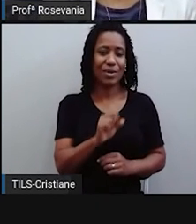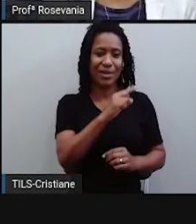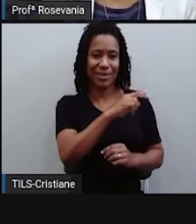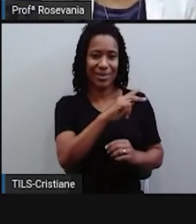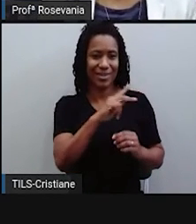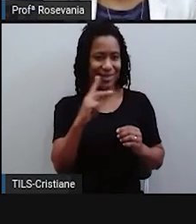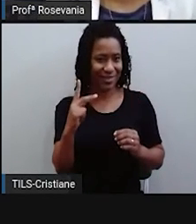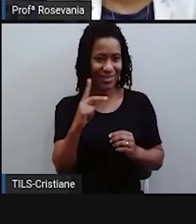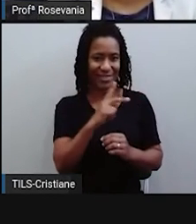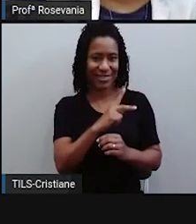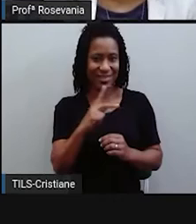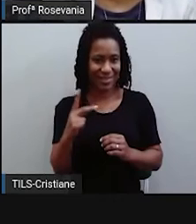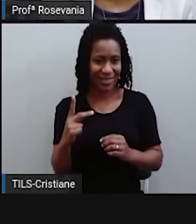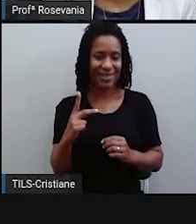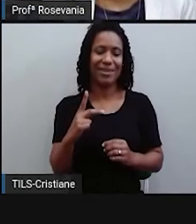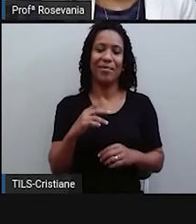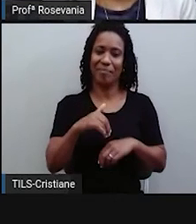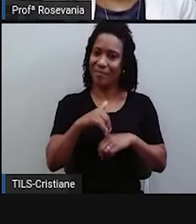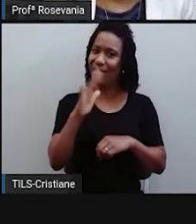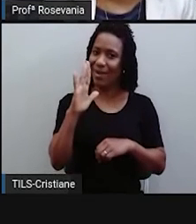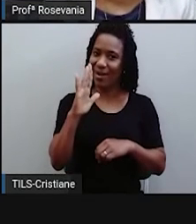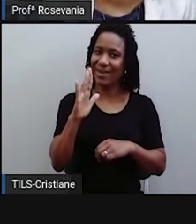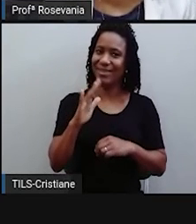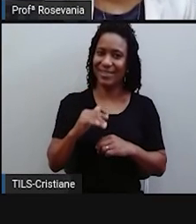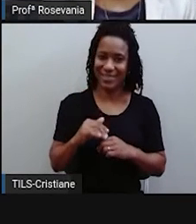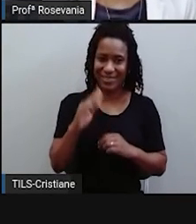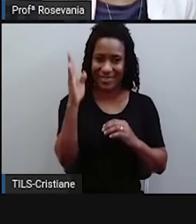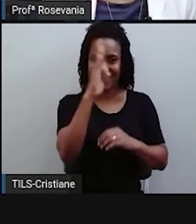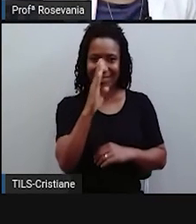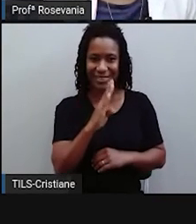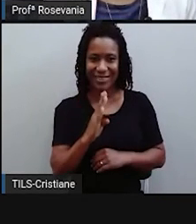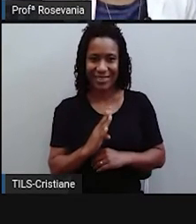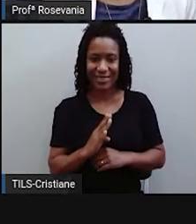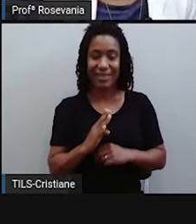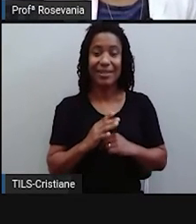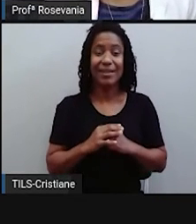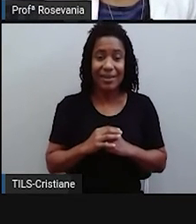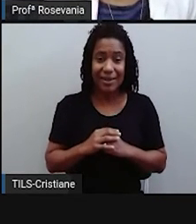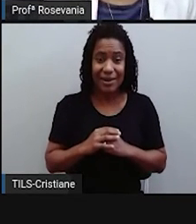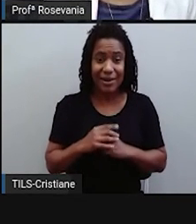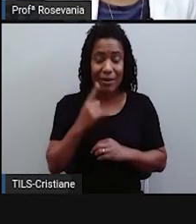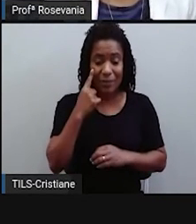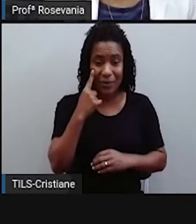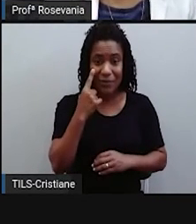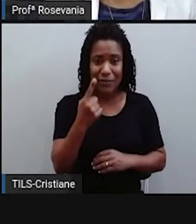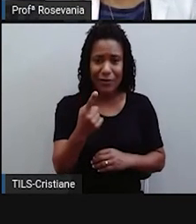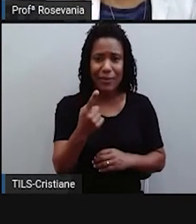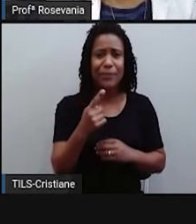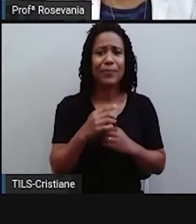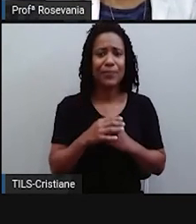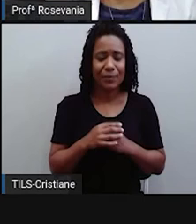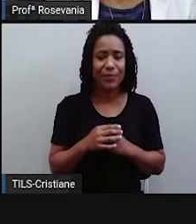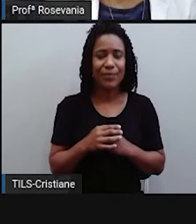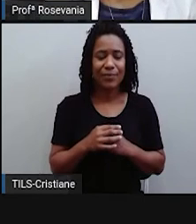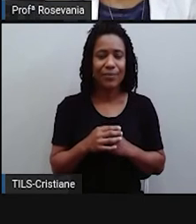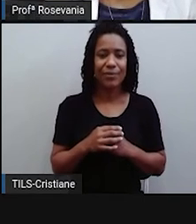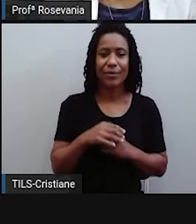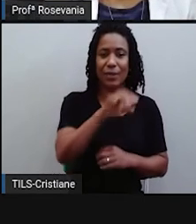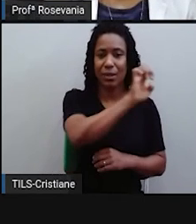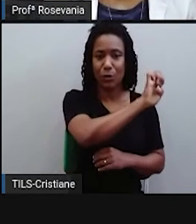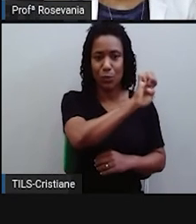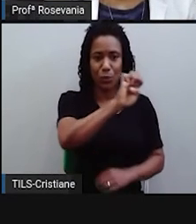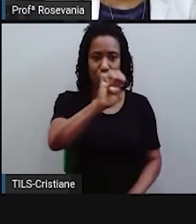Então vamos lá ver a importância, né, dessa linha do Equador. Essa linha do Equador, a principal importância é a divisão dos